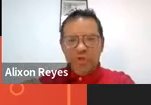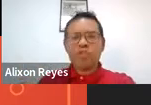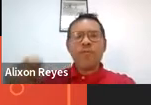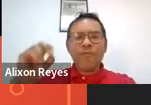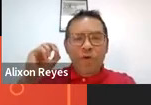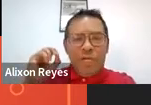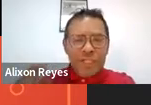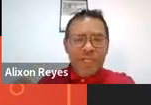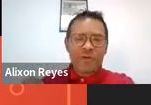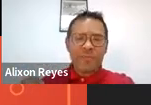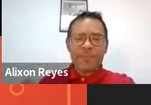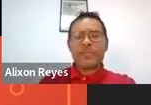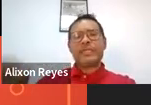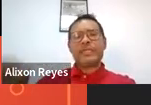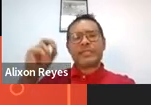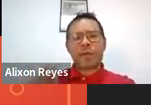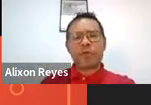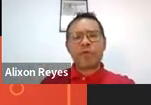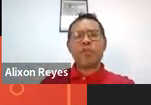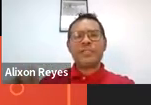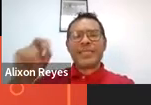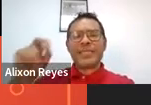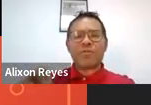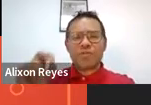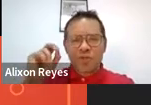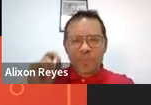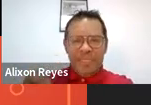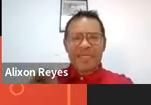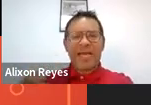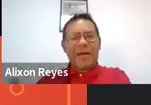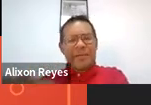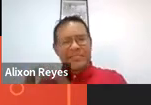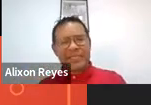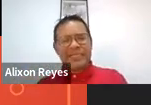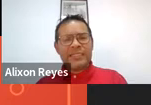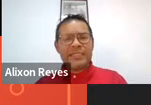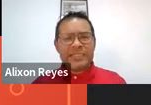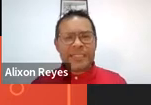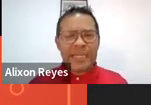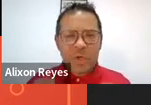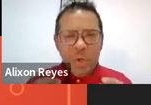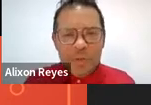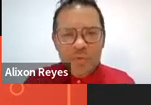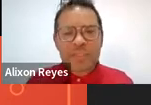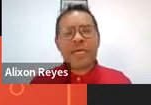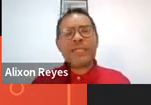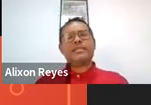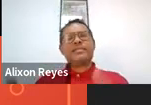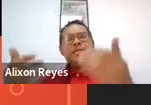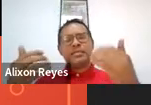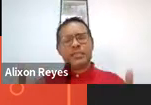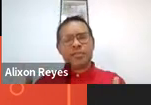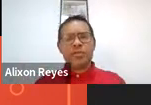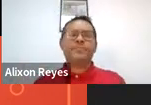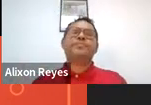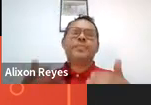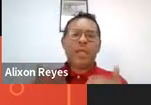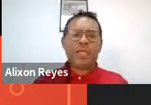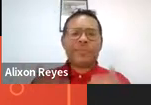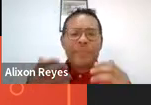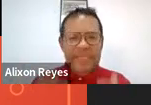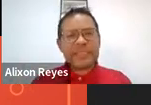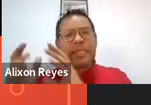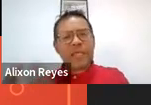desenvolvimento politico, do desenvolvimento da autonomia a partir das oportunidades, insisto,